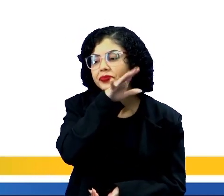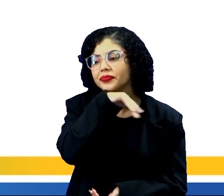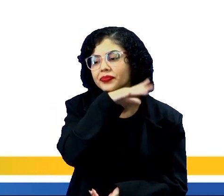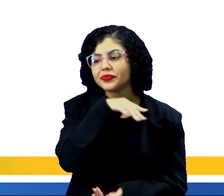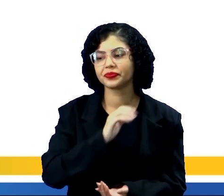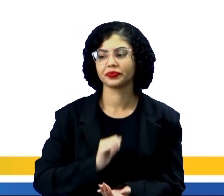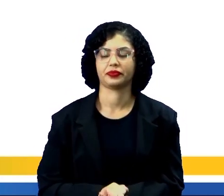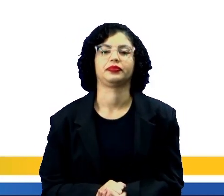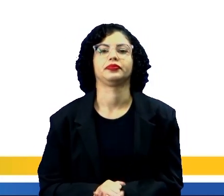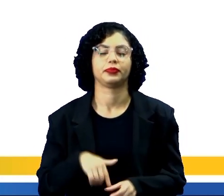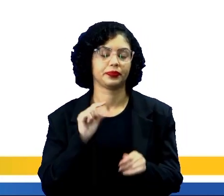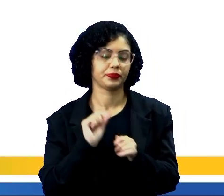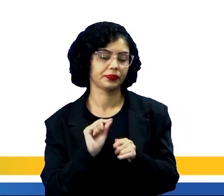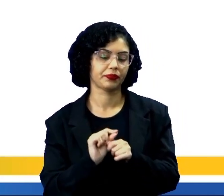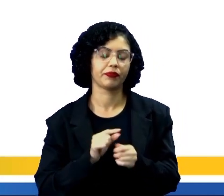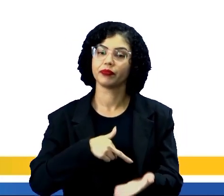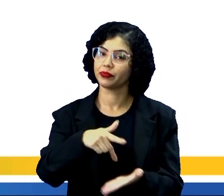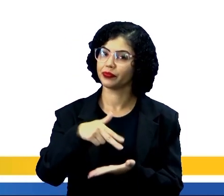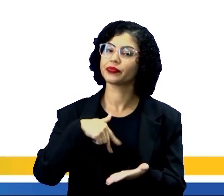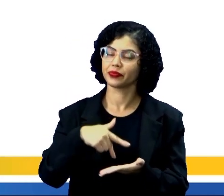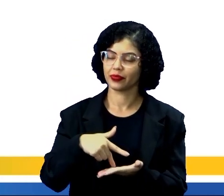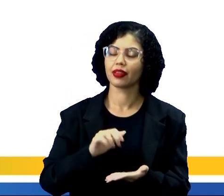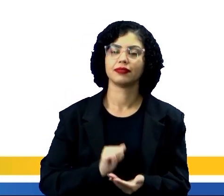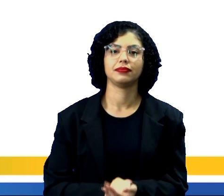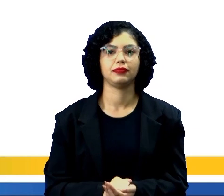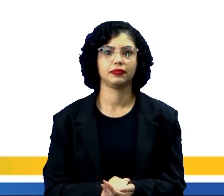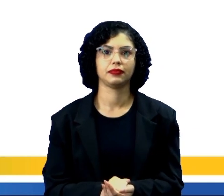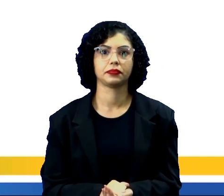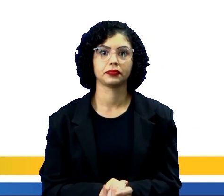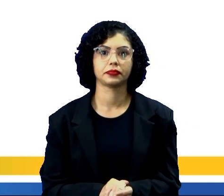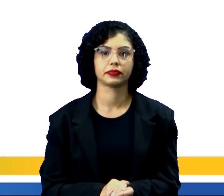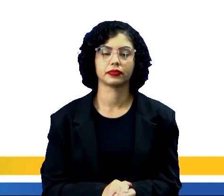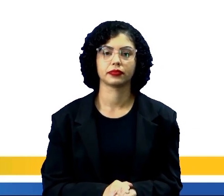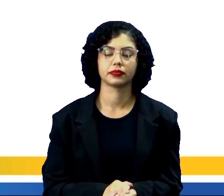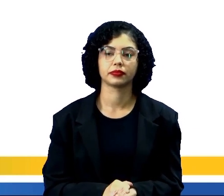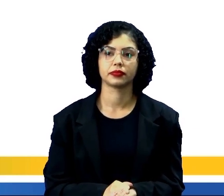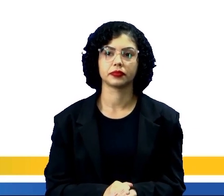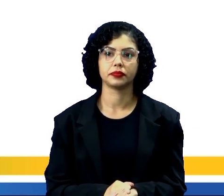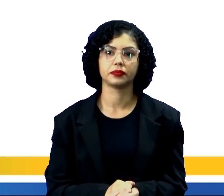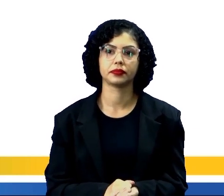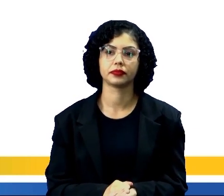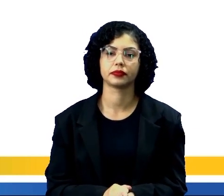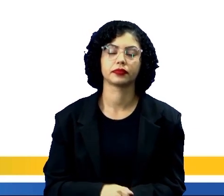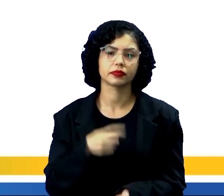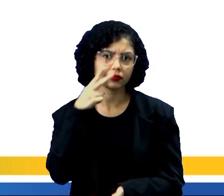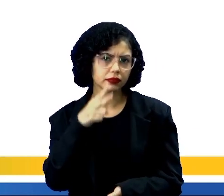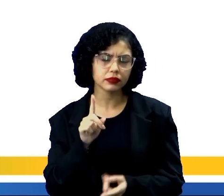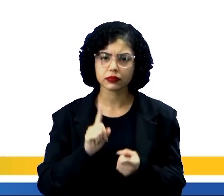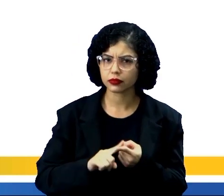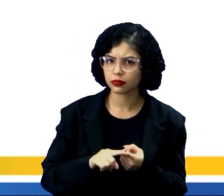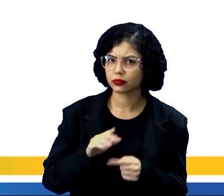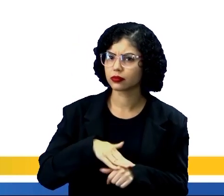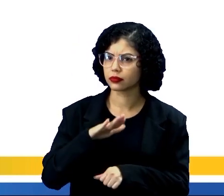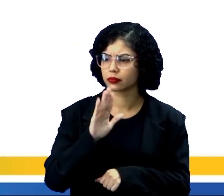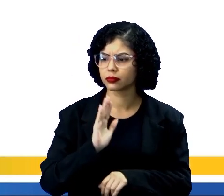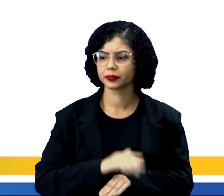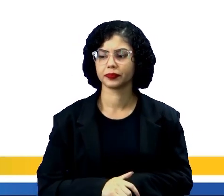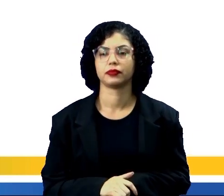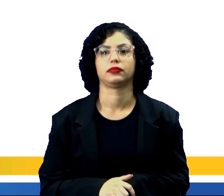animais para se transportar, transportar suas mercadorias. Vamos ver um pouco mais?